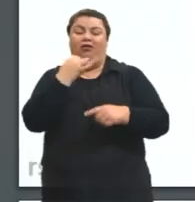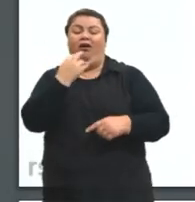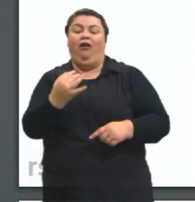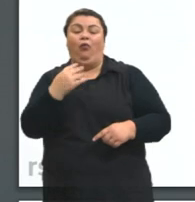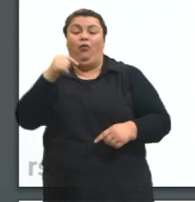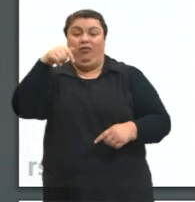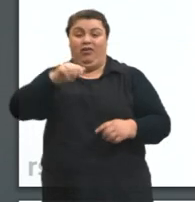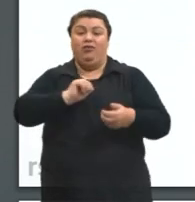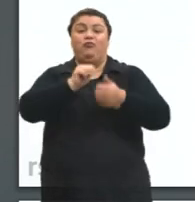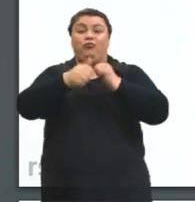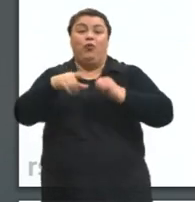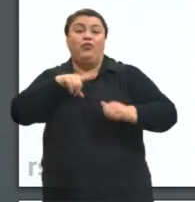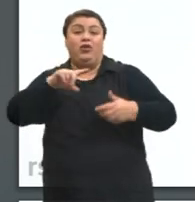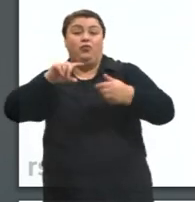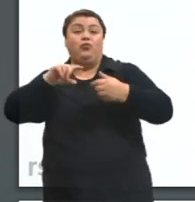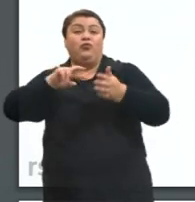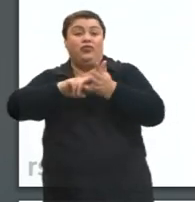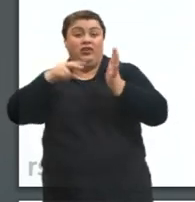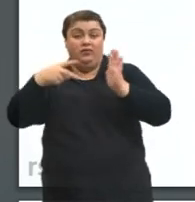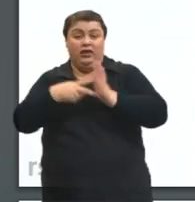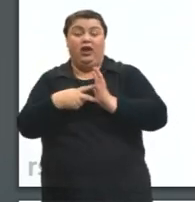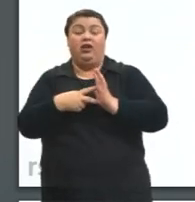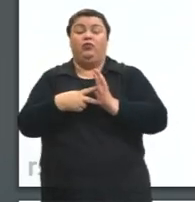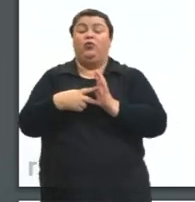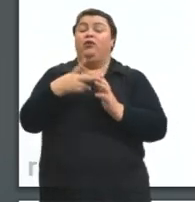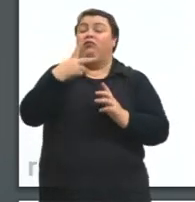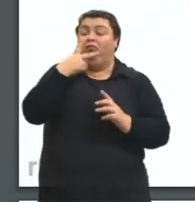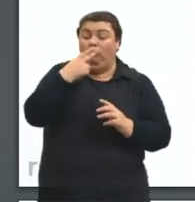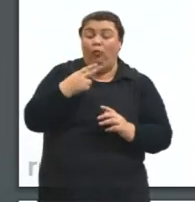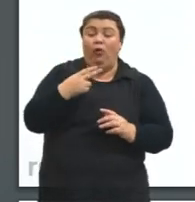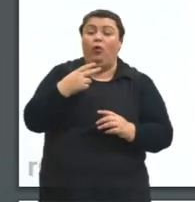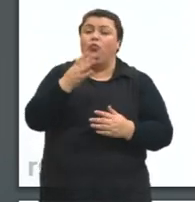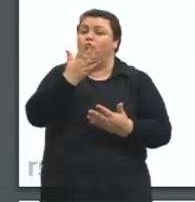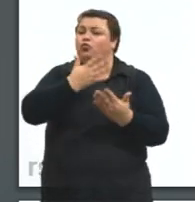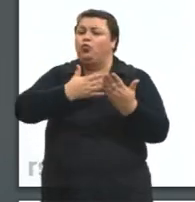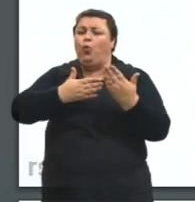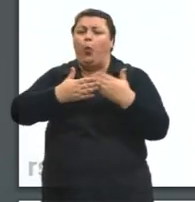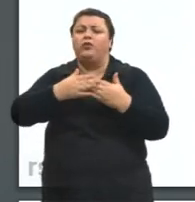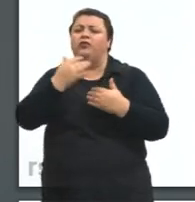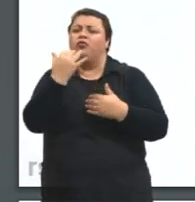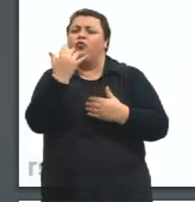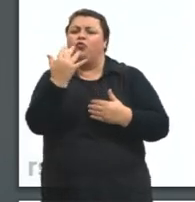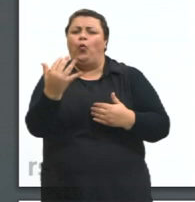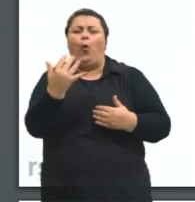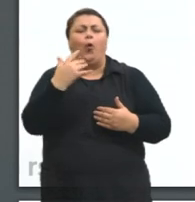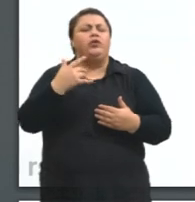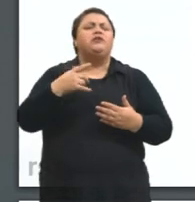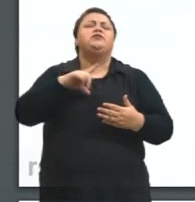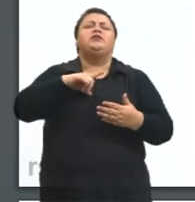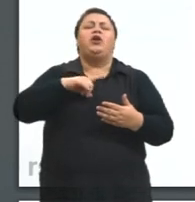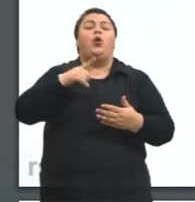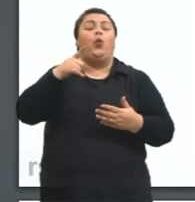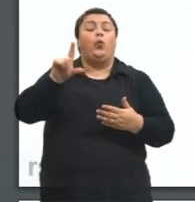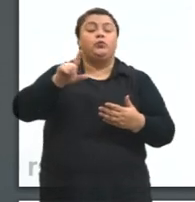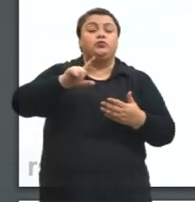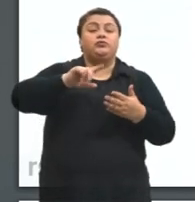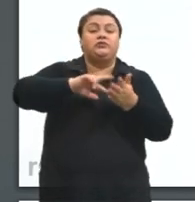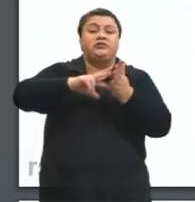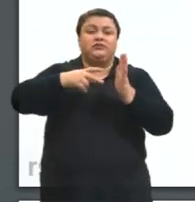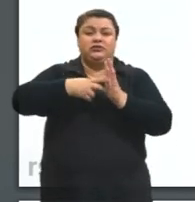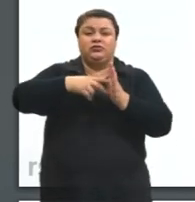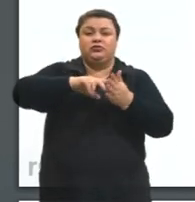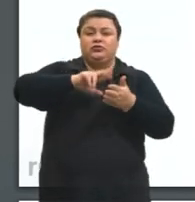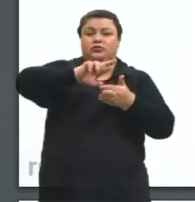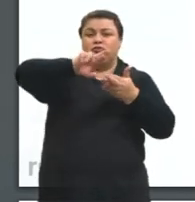significado. Assim como as cores têm significados em outros contextos. Então, por exemplo, o verde.